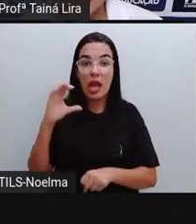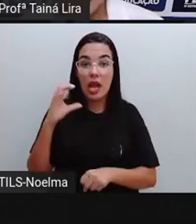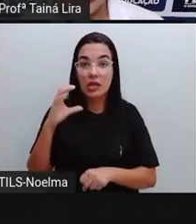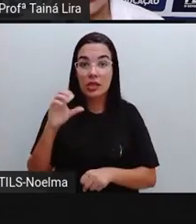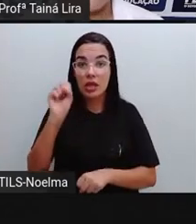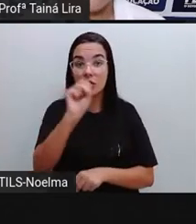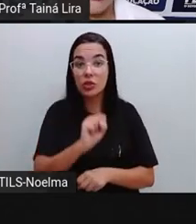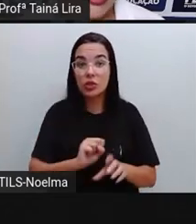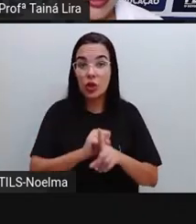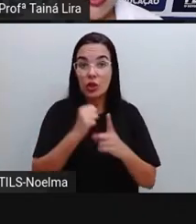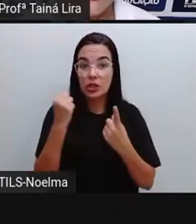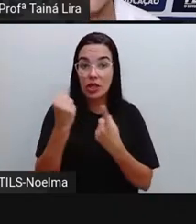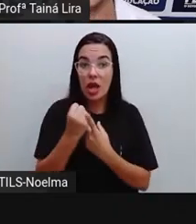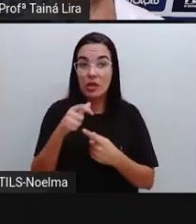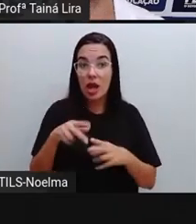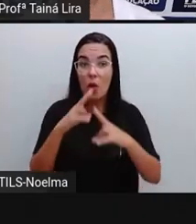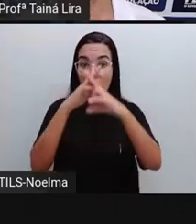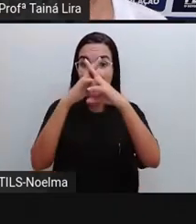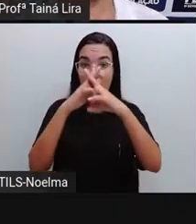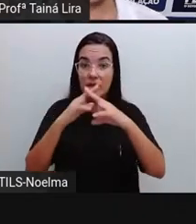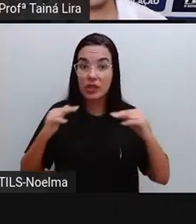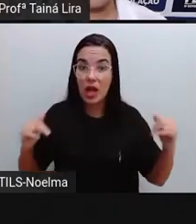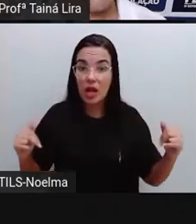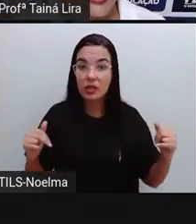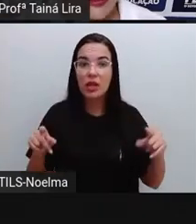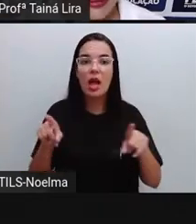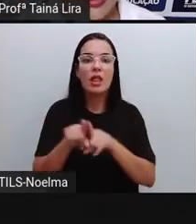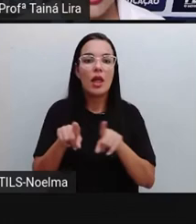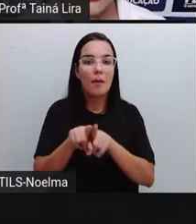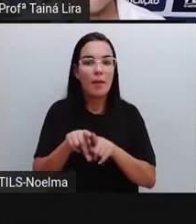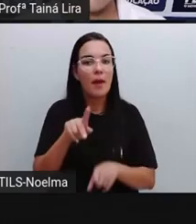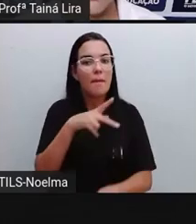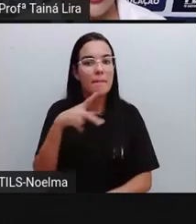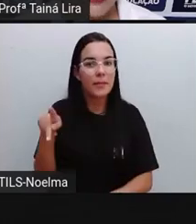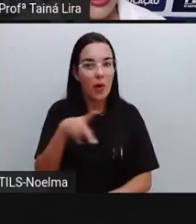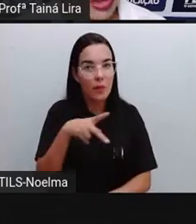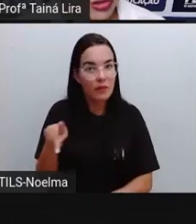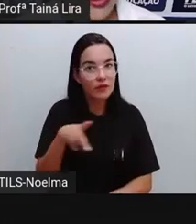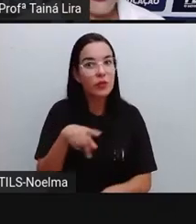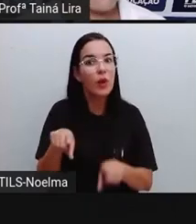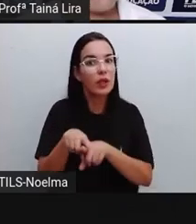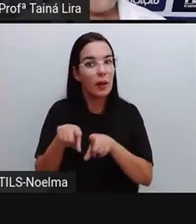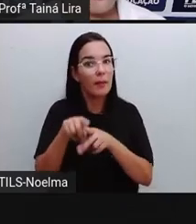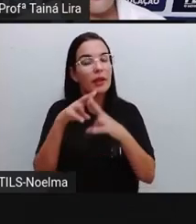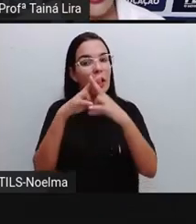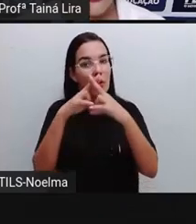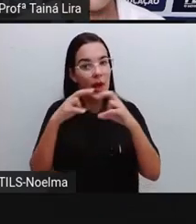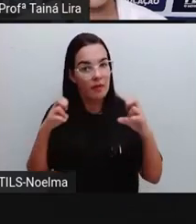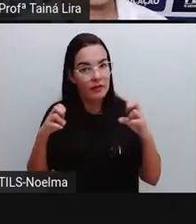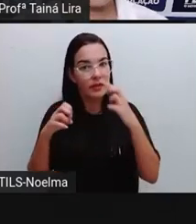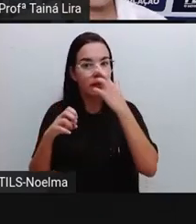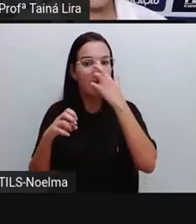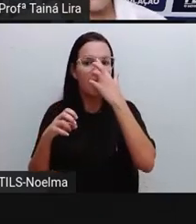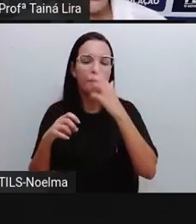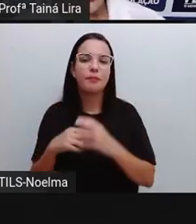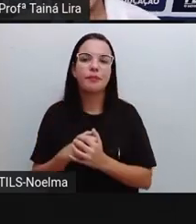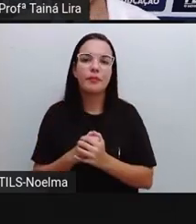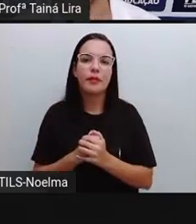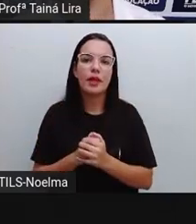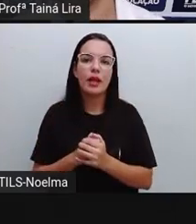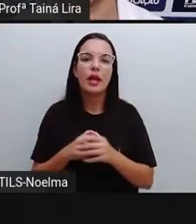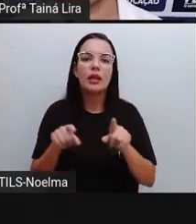Universidade Estadual de Feira de Santana. E também foi professora da própria instituição, tá? E também